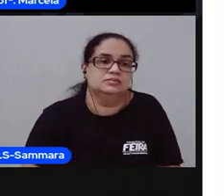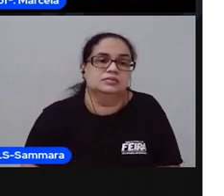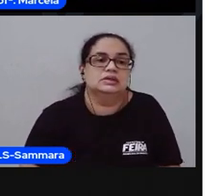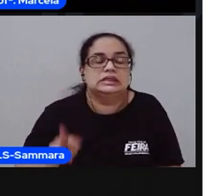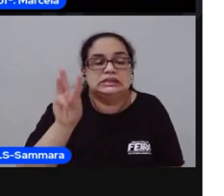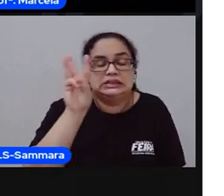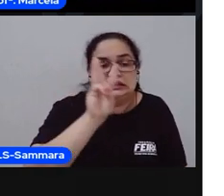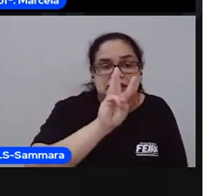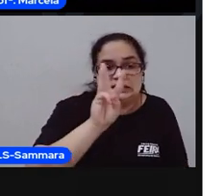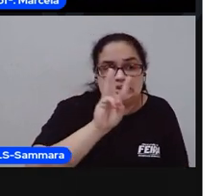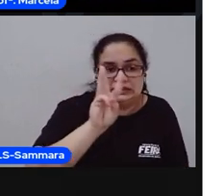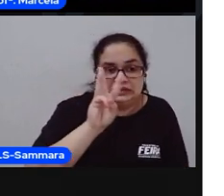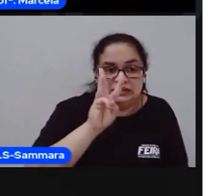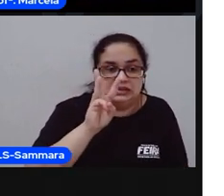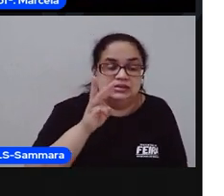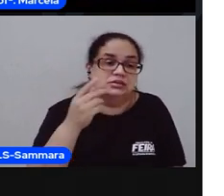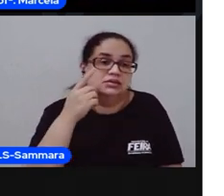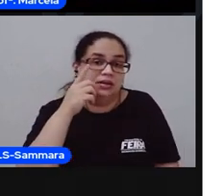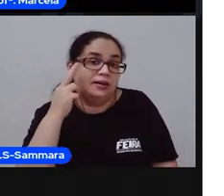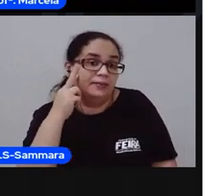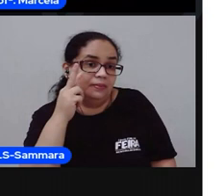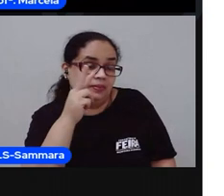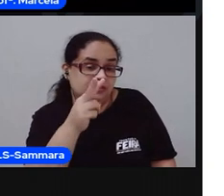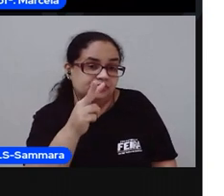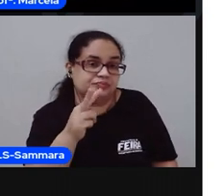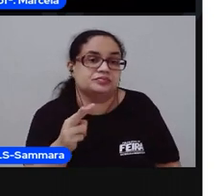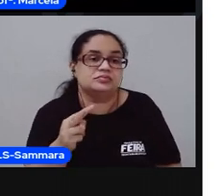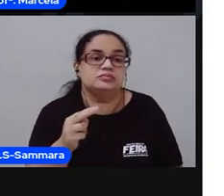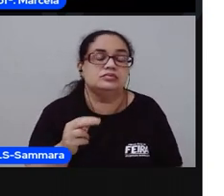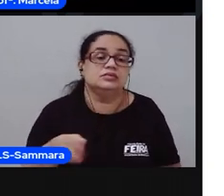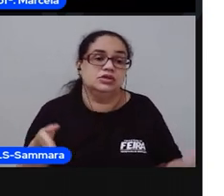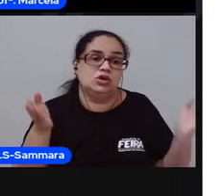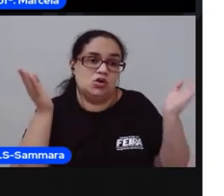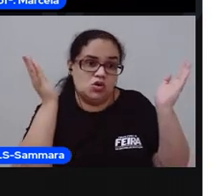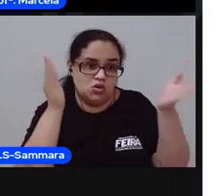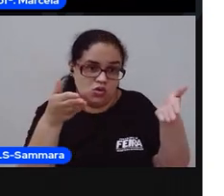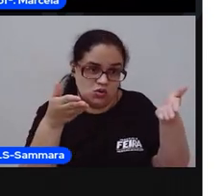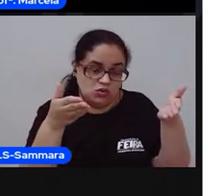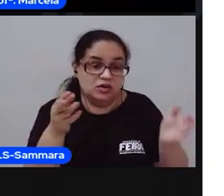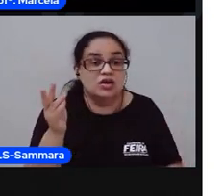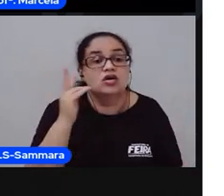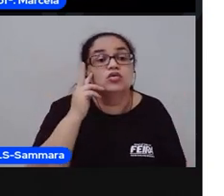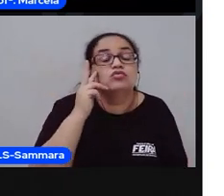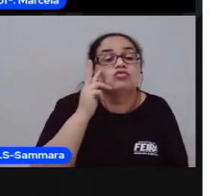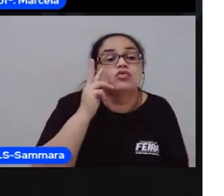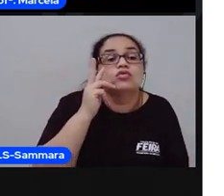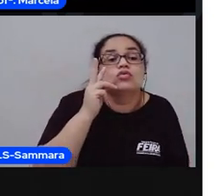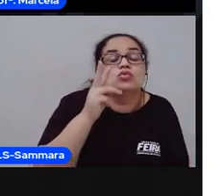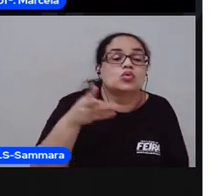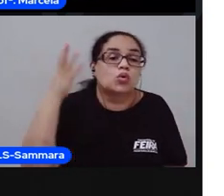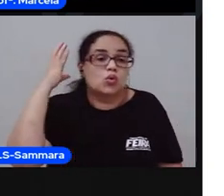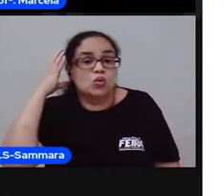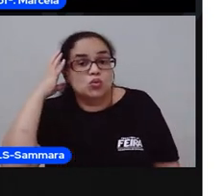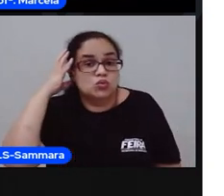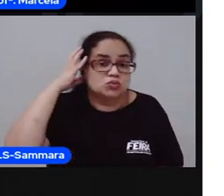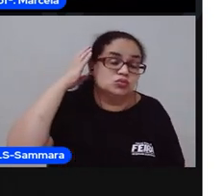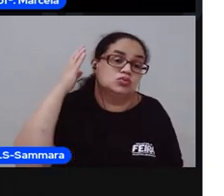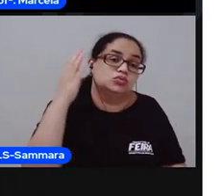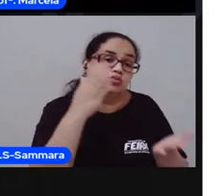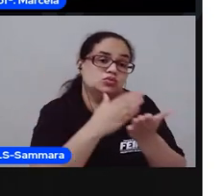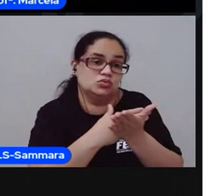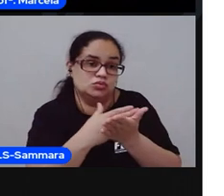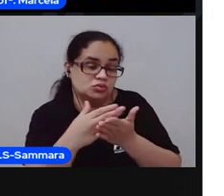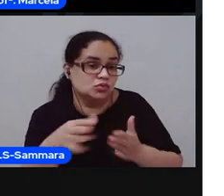Três vezes. Vamos agora ver qual é o som inicial que você